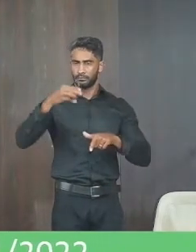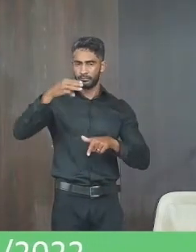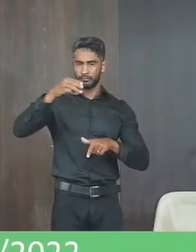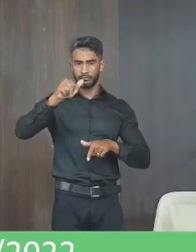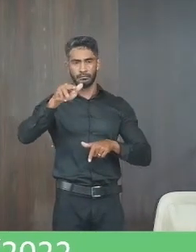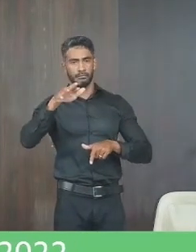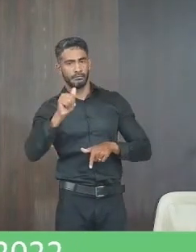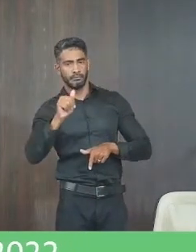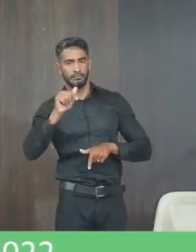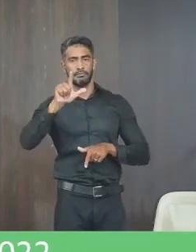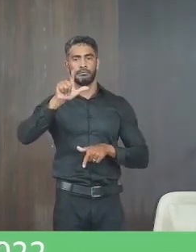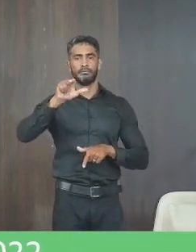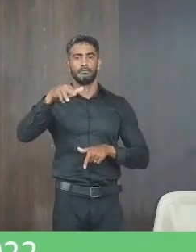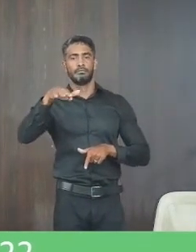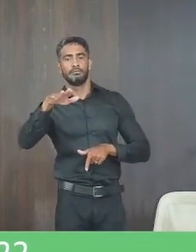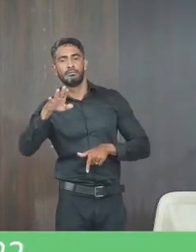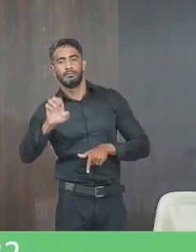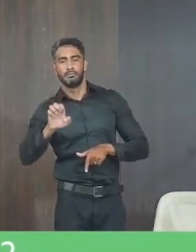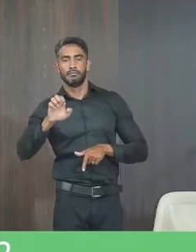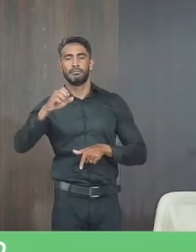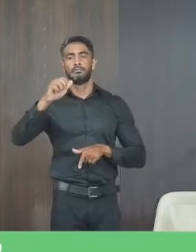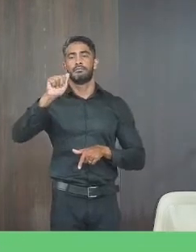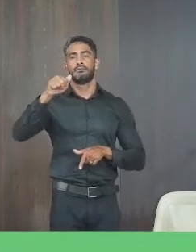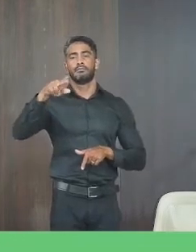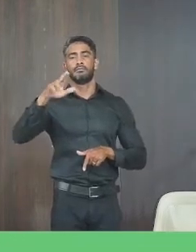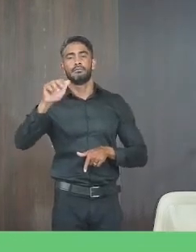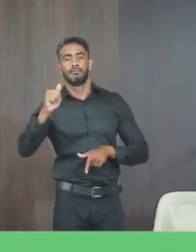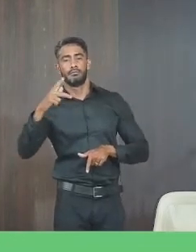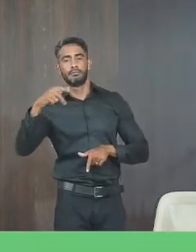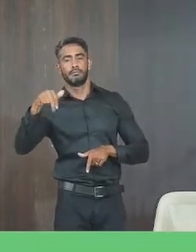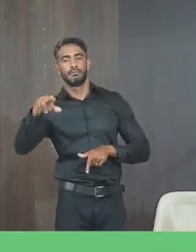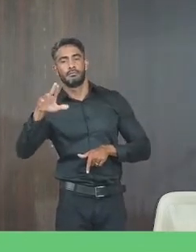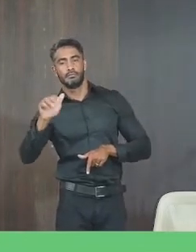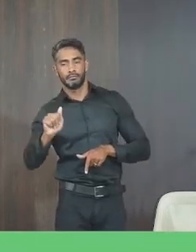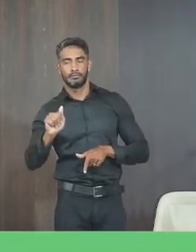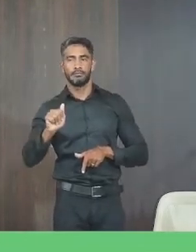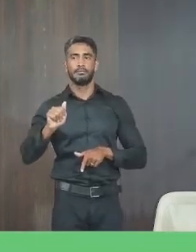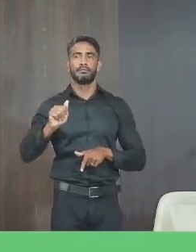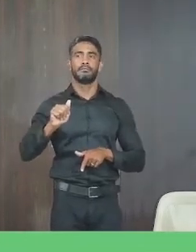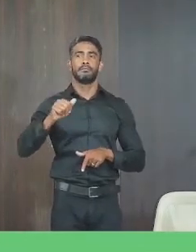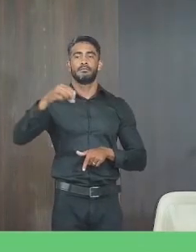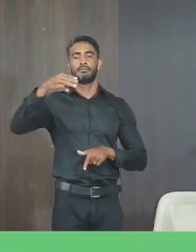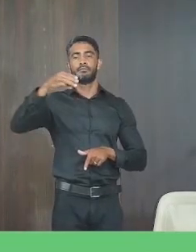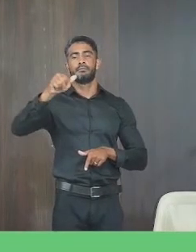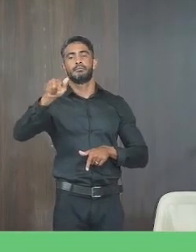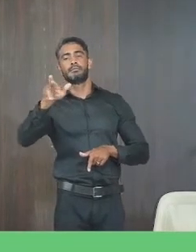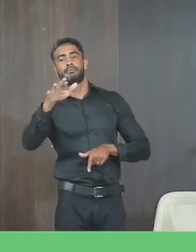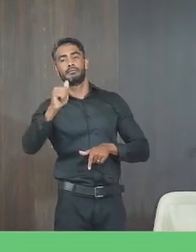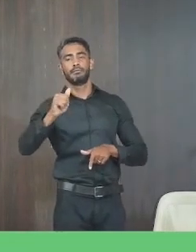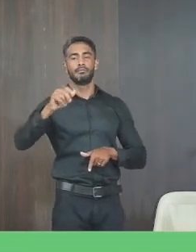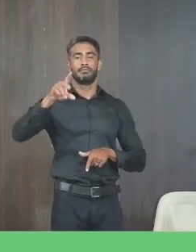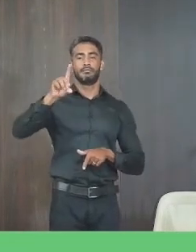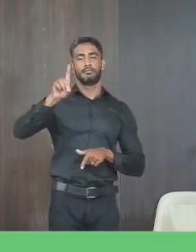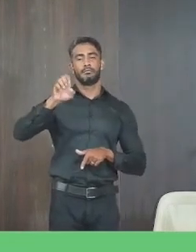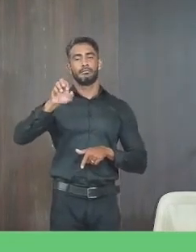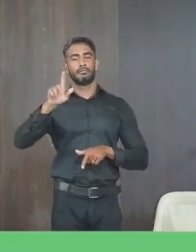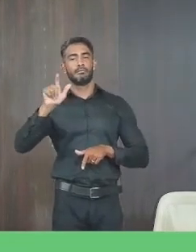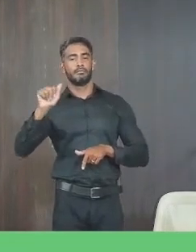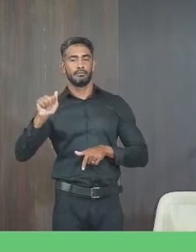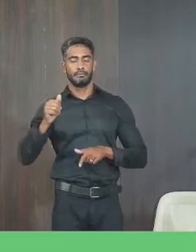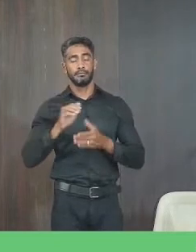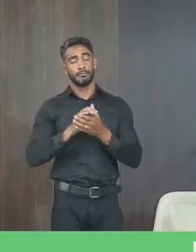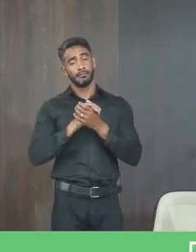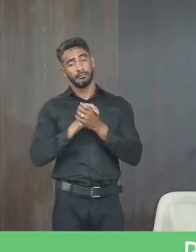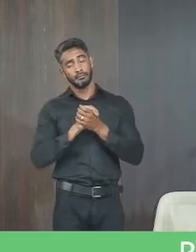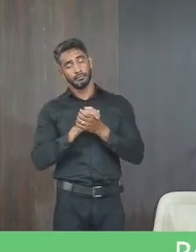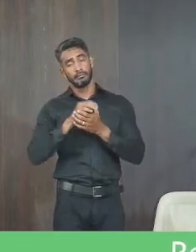de Fátima Lucilene Ana Paula Teodoro Maria Gabriela e Delza parabéns